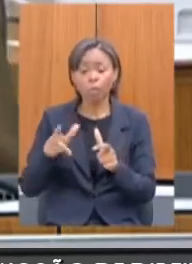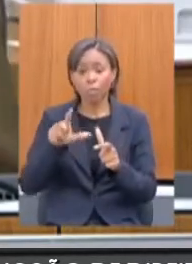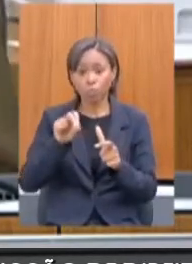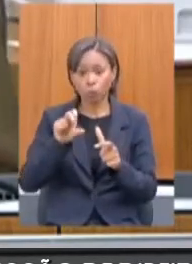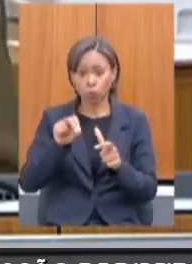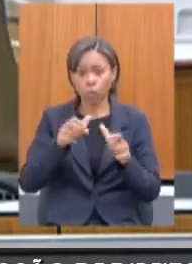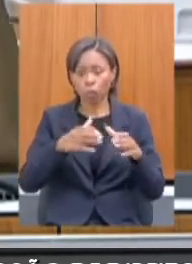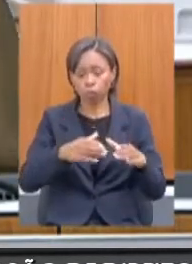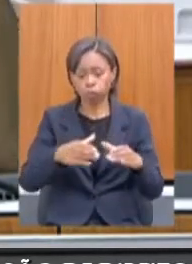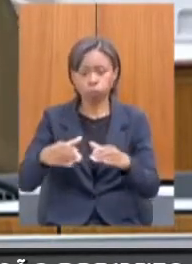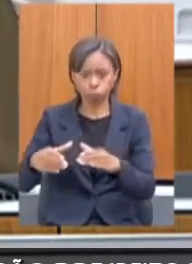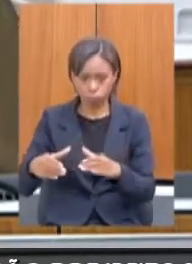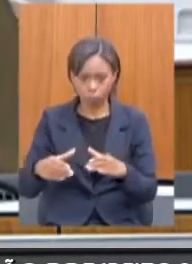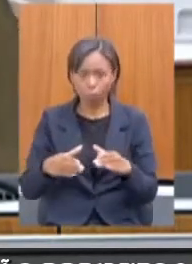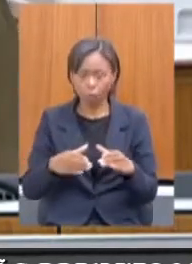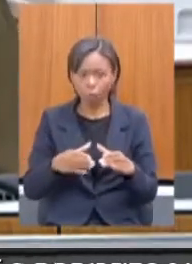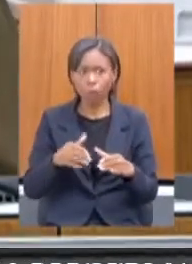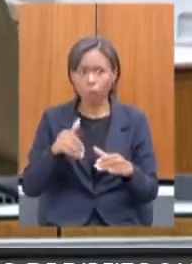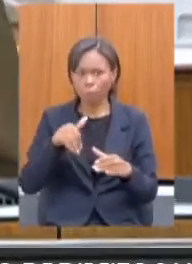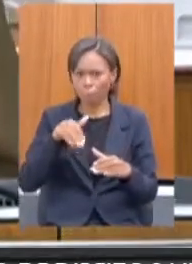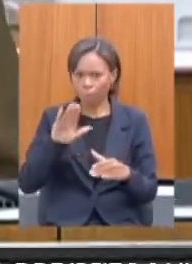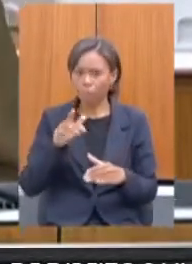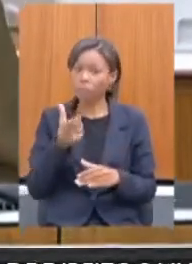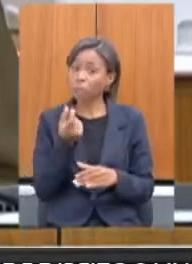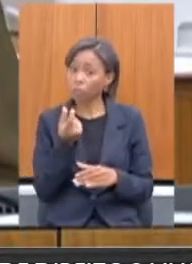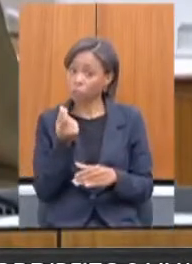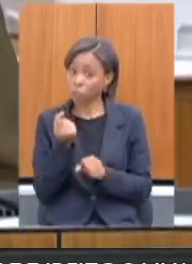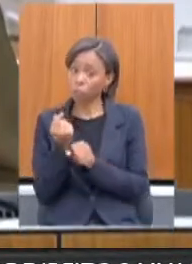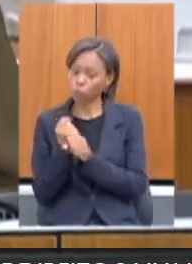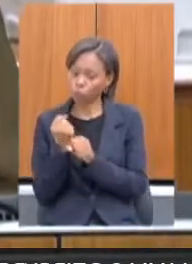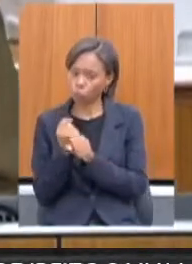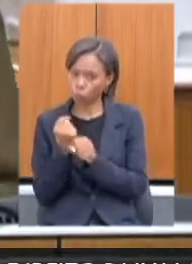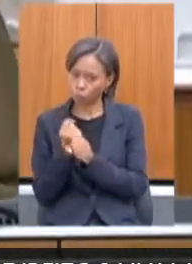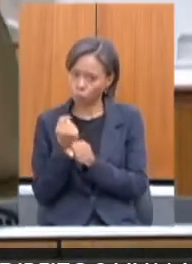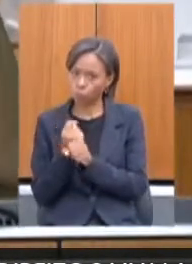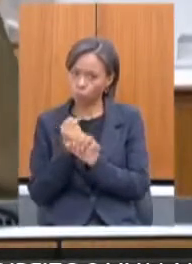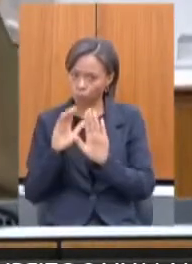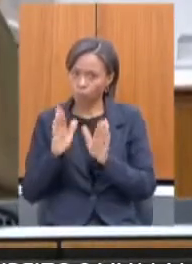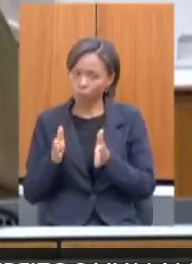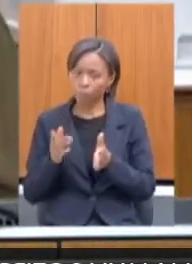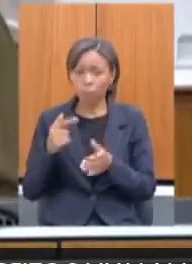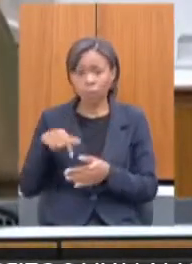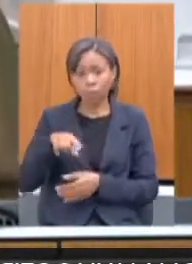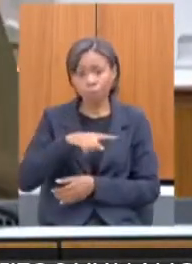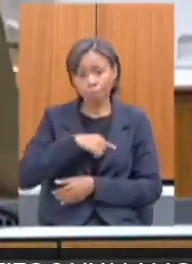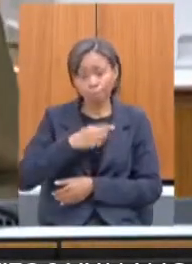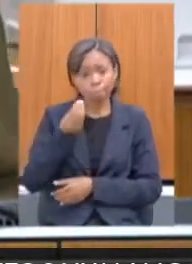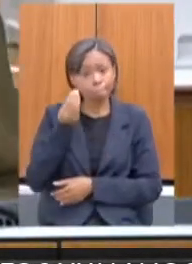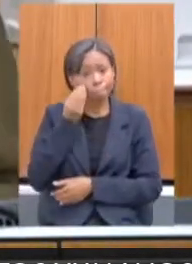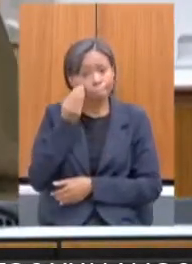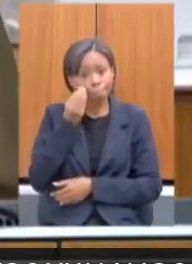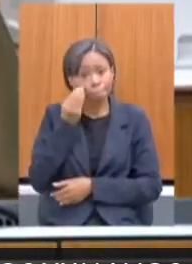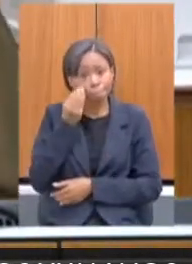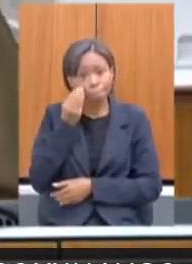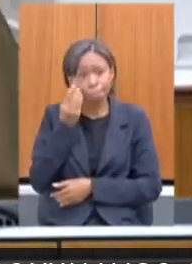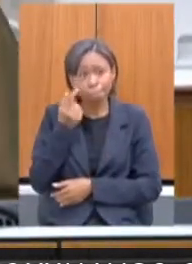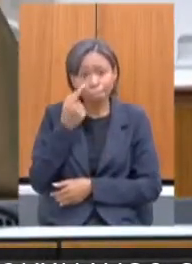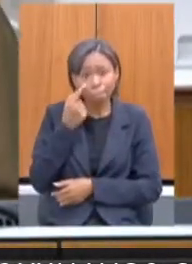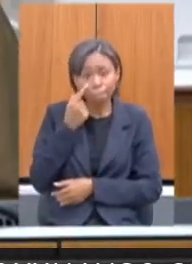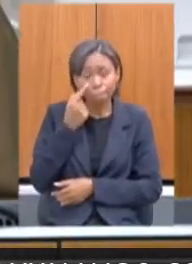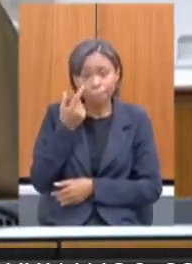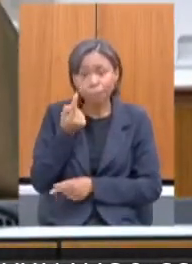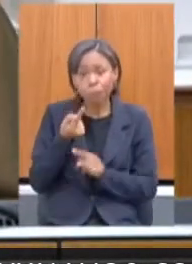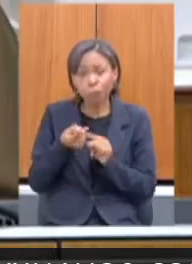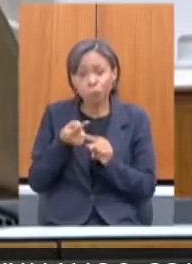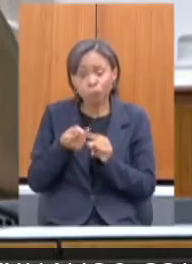estão em execução. E nós também estamos tentando viabilizar quanto porque nós achamos que a água